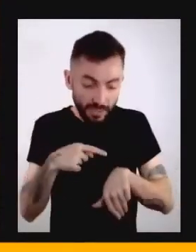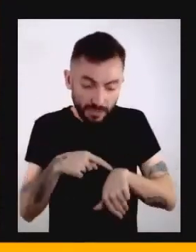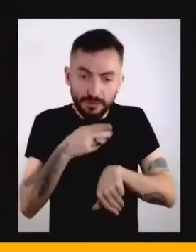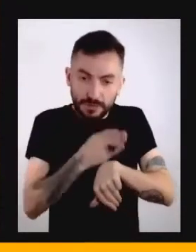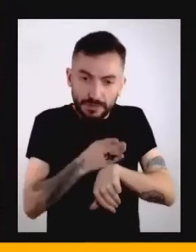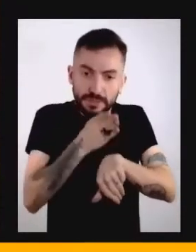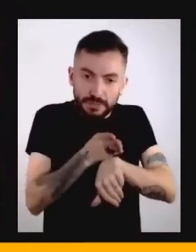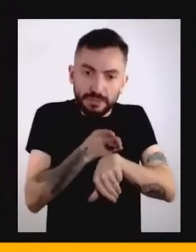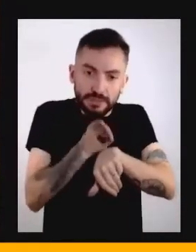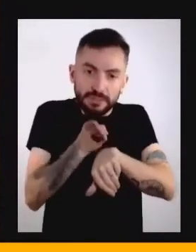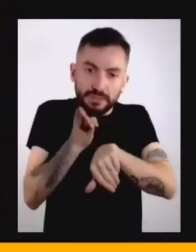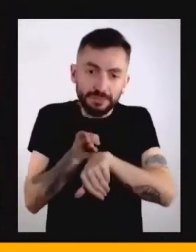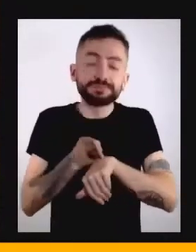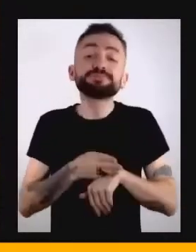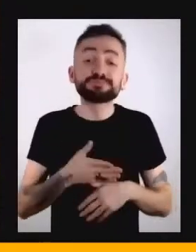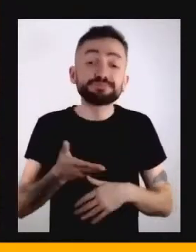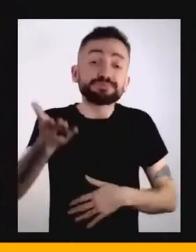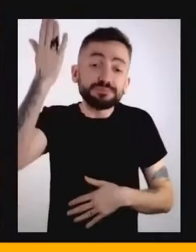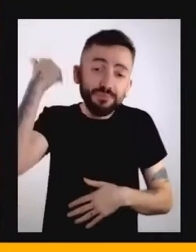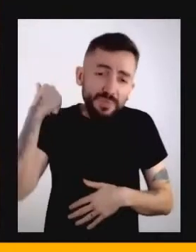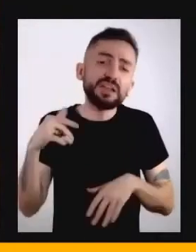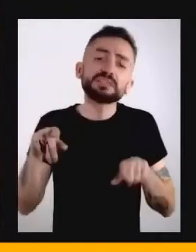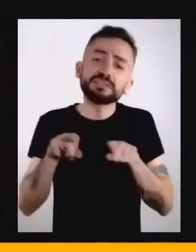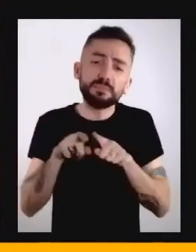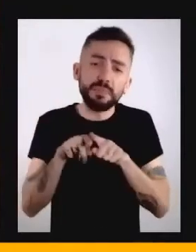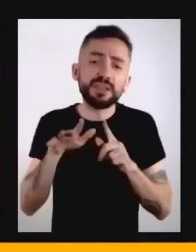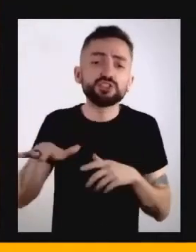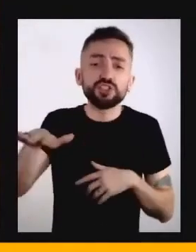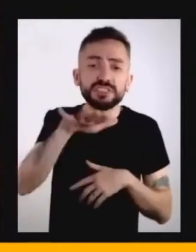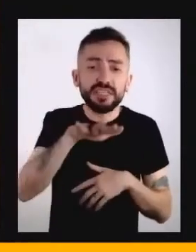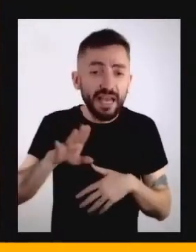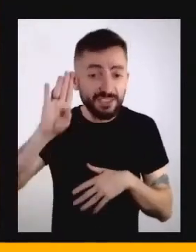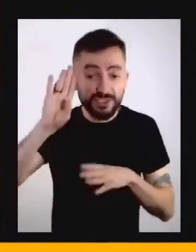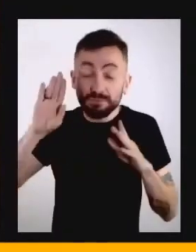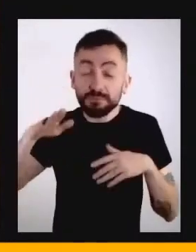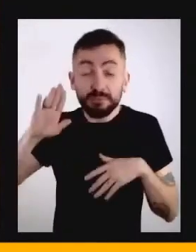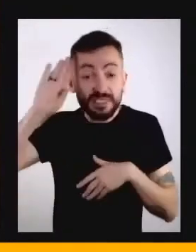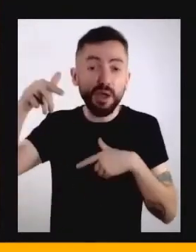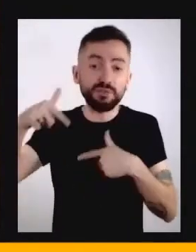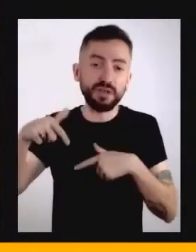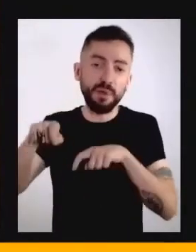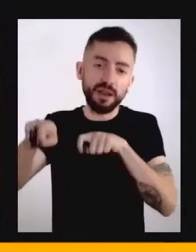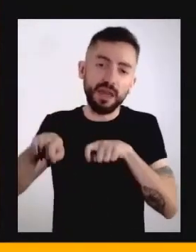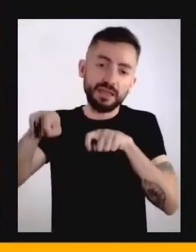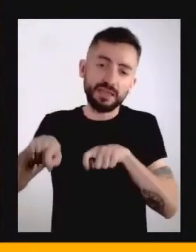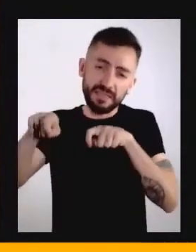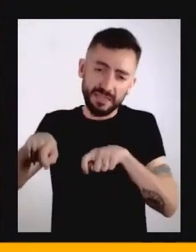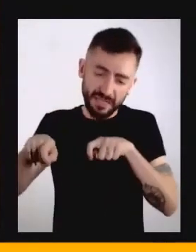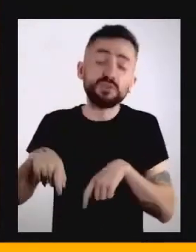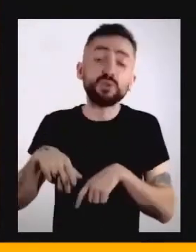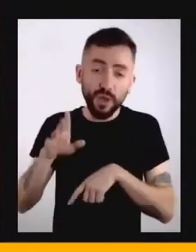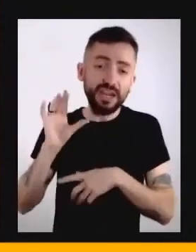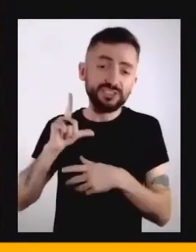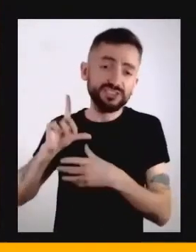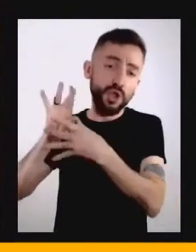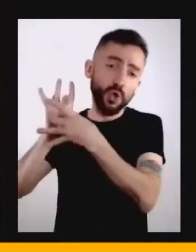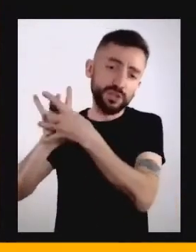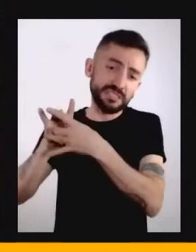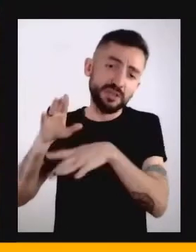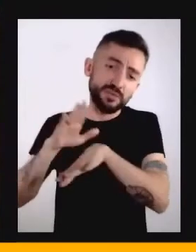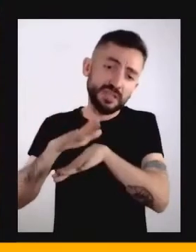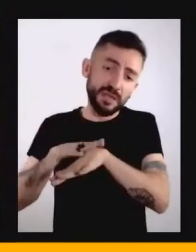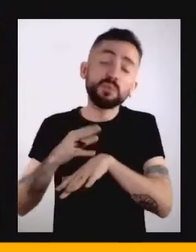sociedades agrícolas, elas precisavam ainda mais do que a gente dessa conexão com o tempo natural, porque tanto a vida quanto a